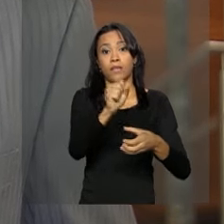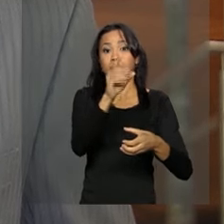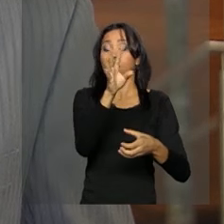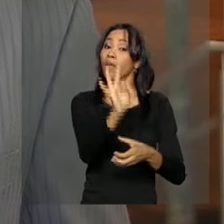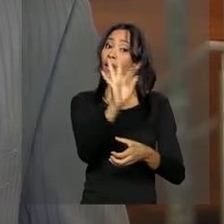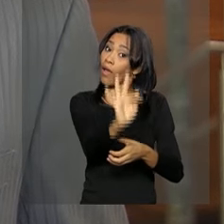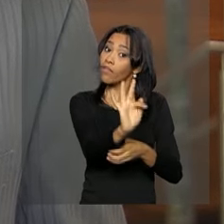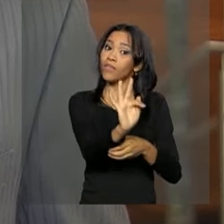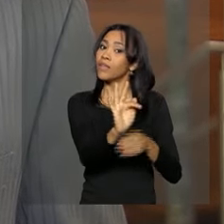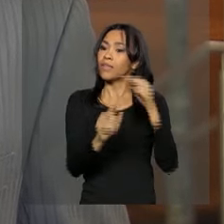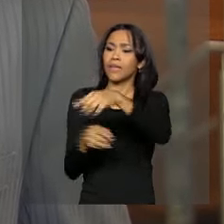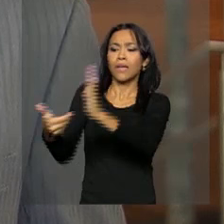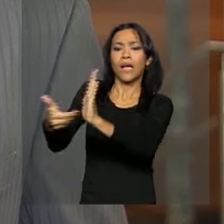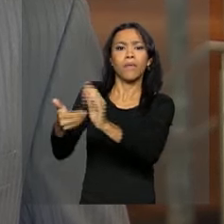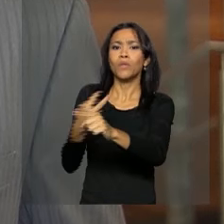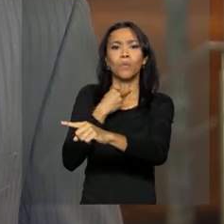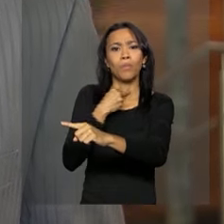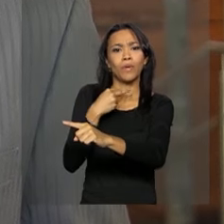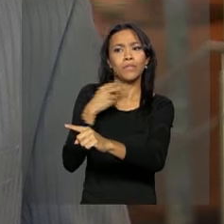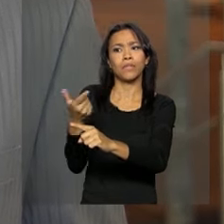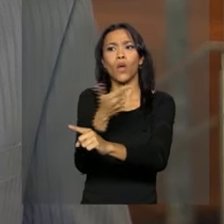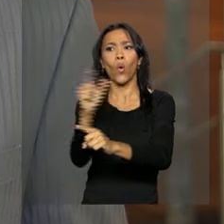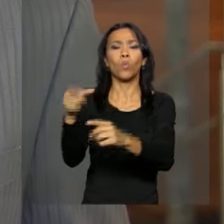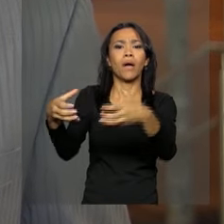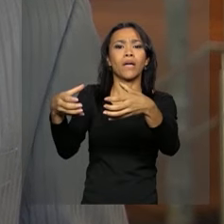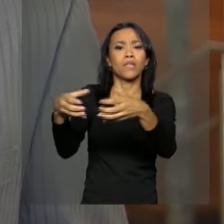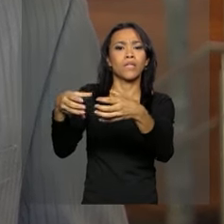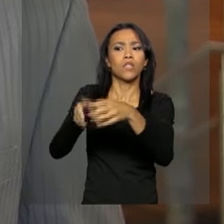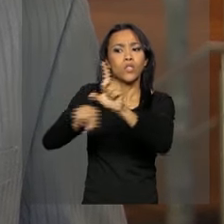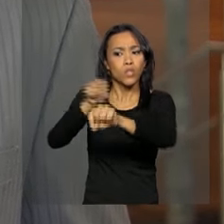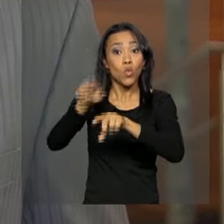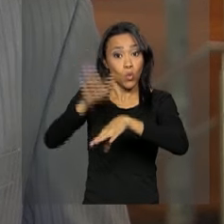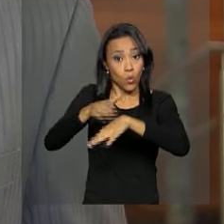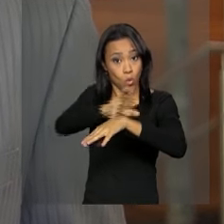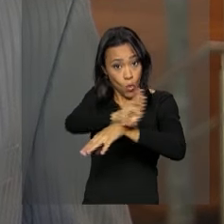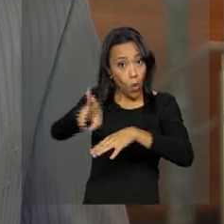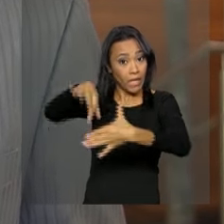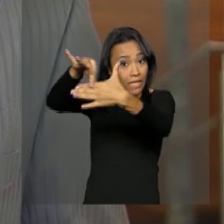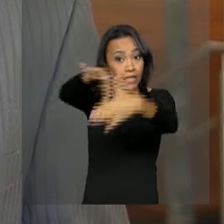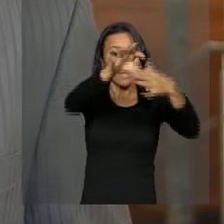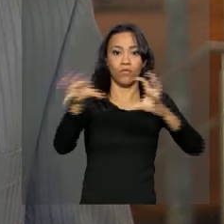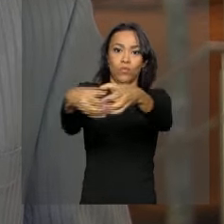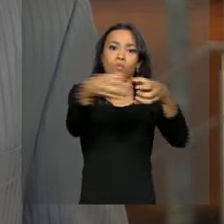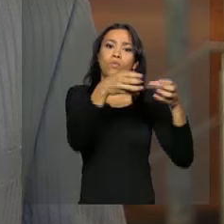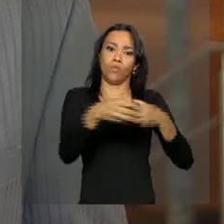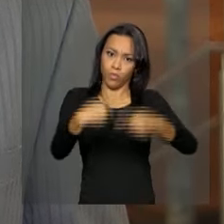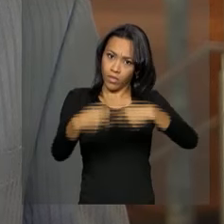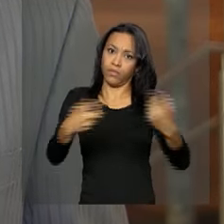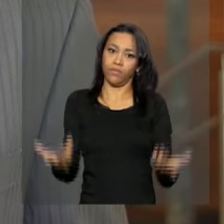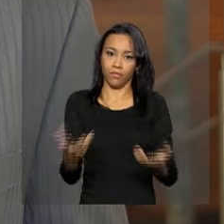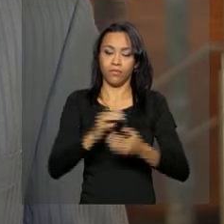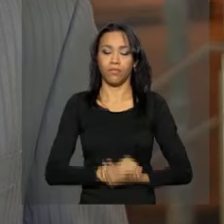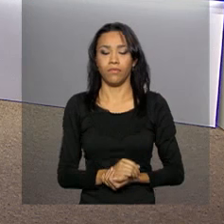Câmara não pode ser formada por uma chapa alternativa, e sim por nomes indicados pelos líderes dos partidos. De Brasília,